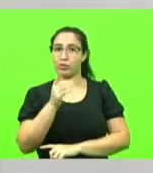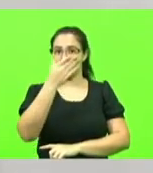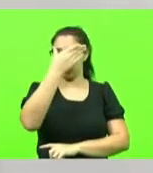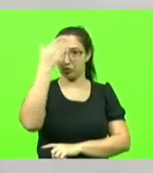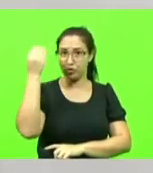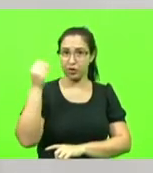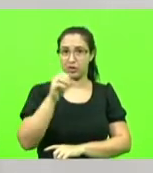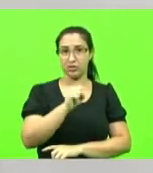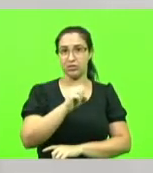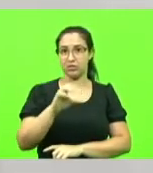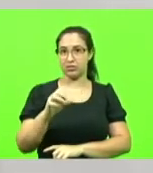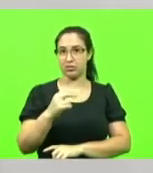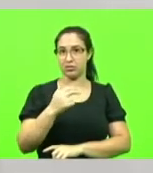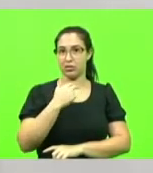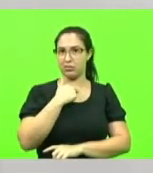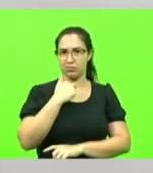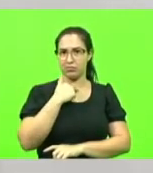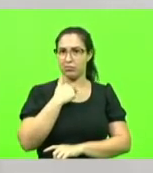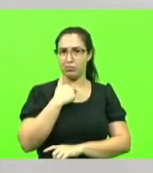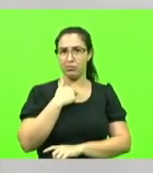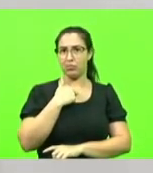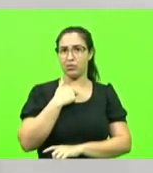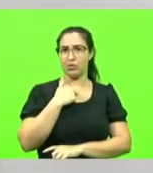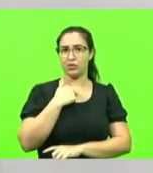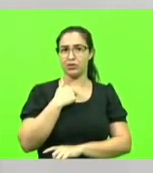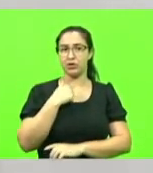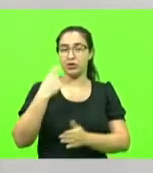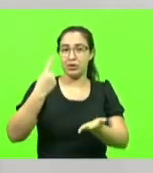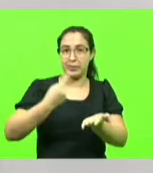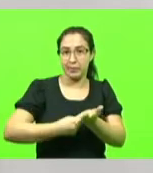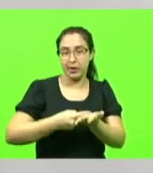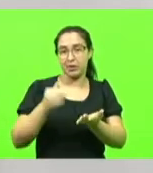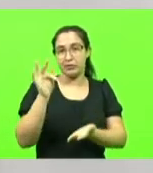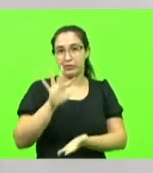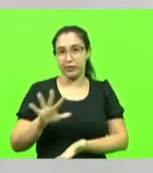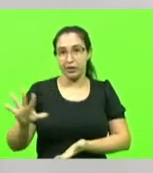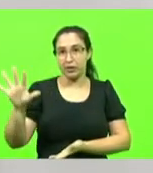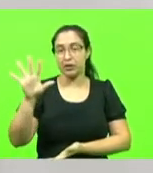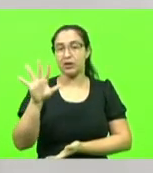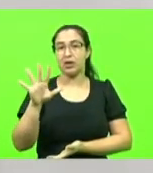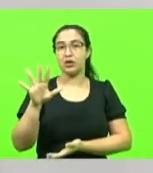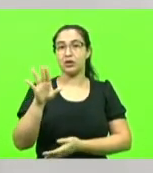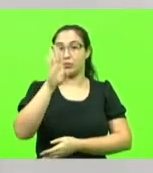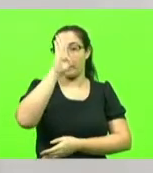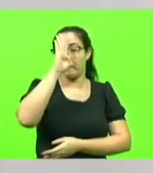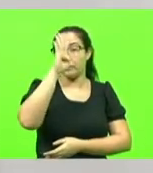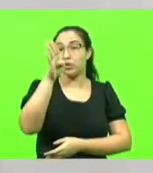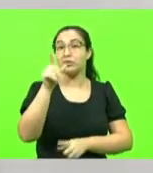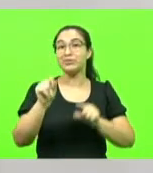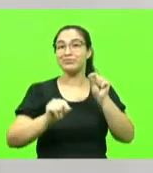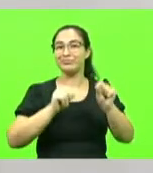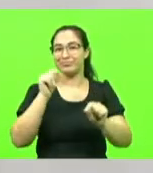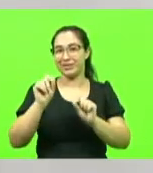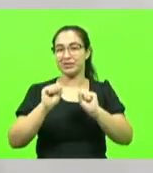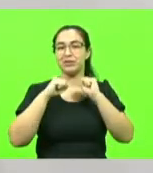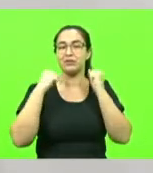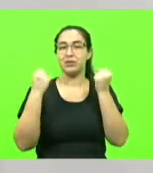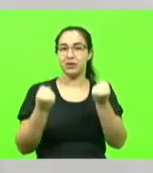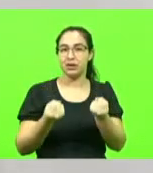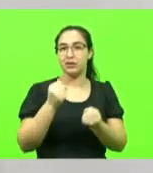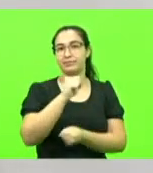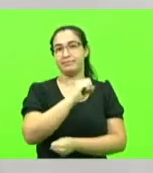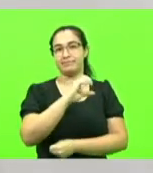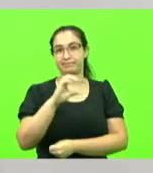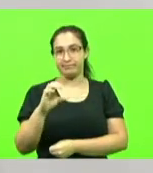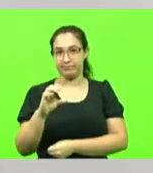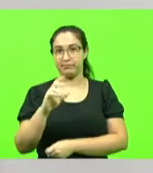Eu não esqueço desse lado SC. Nesse pacto federativo, para mim, a prioridade é defender Santa Catarina e os catarinenses, que